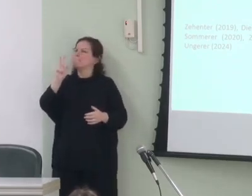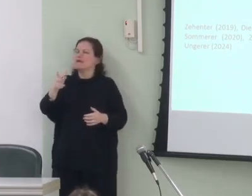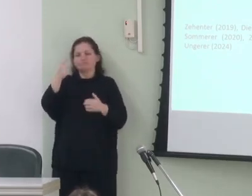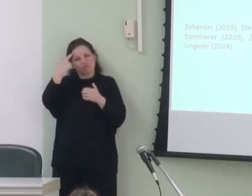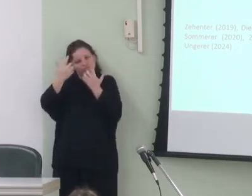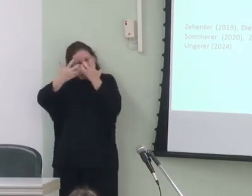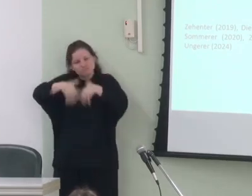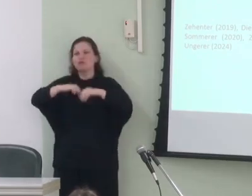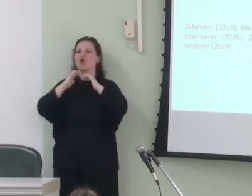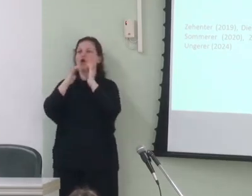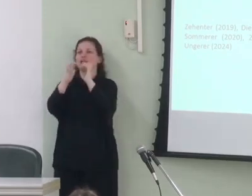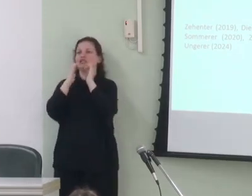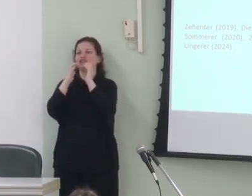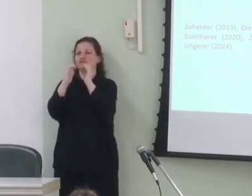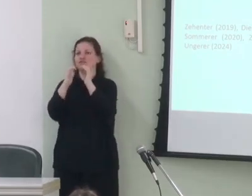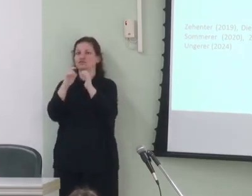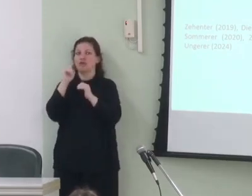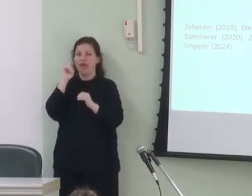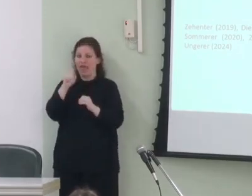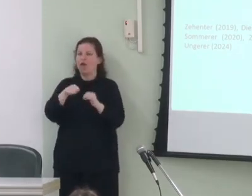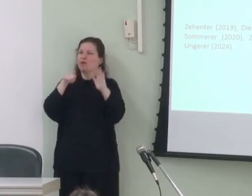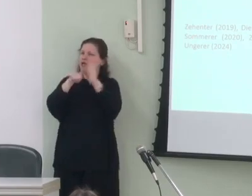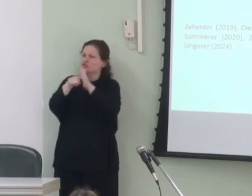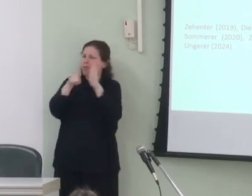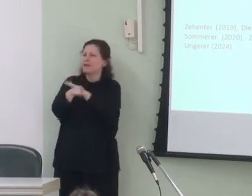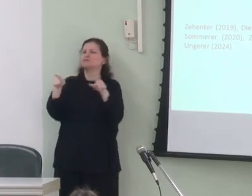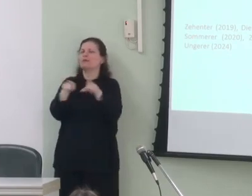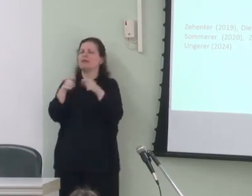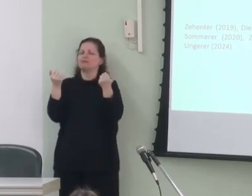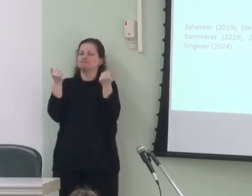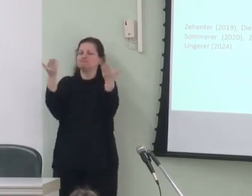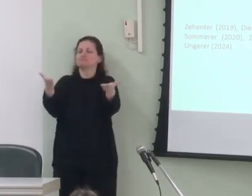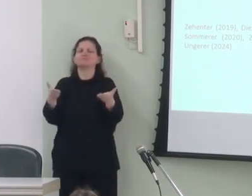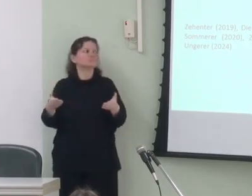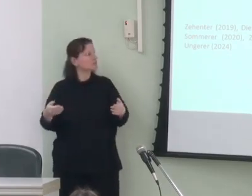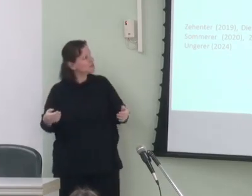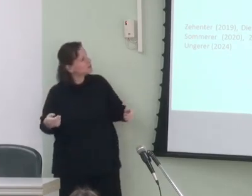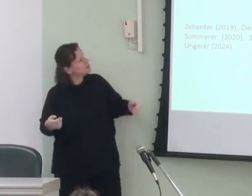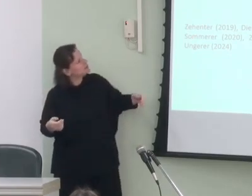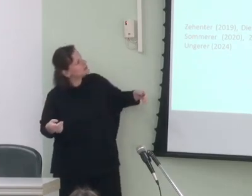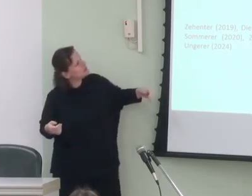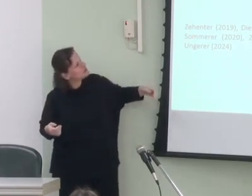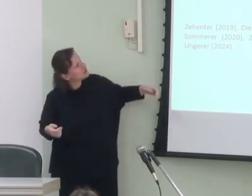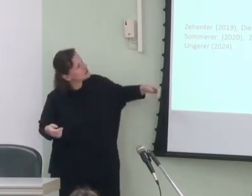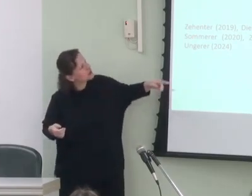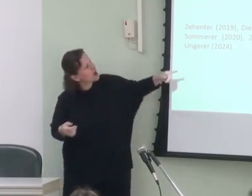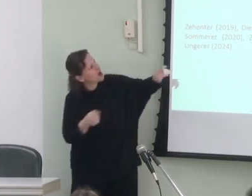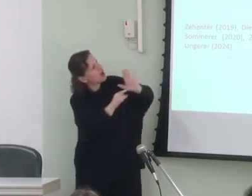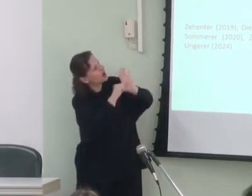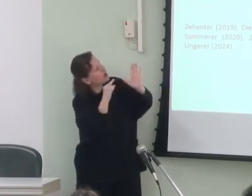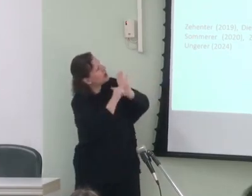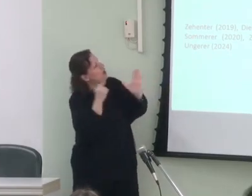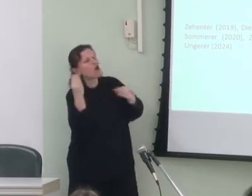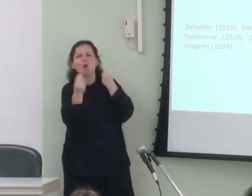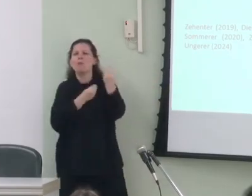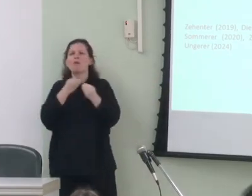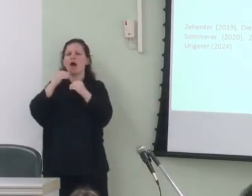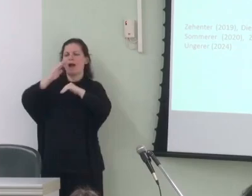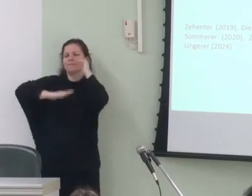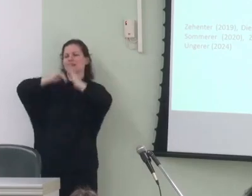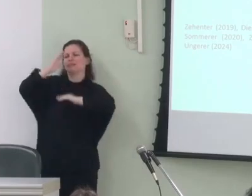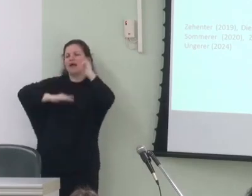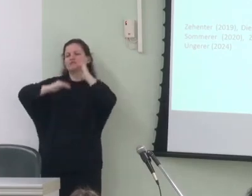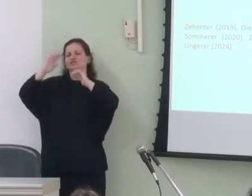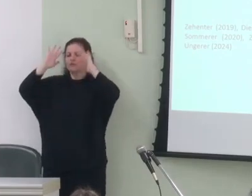cognitivos esse é um questionamento também colocado por Esmir Nova e Sommerer como habilidades cognitivas como